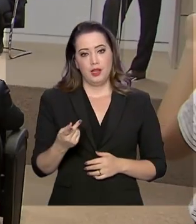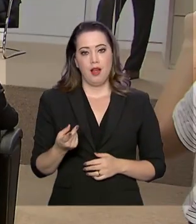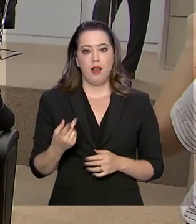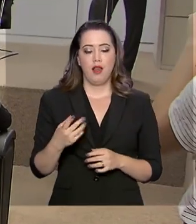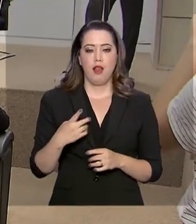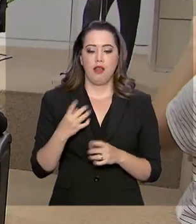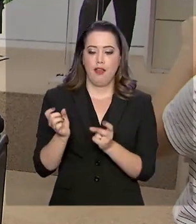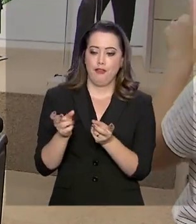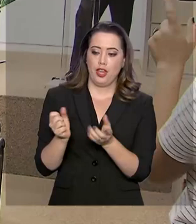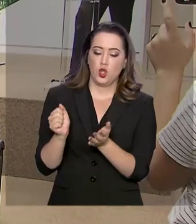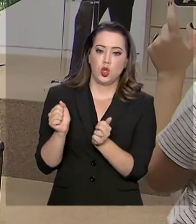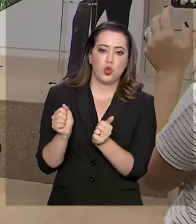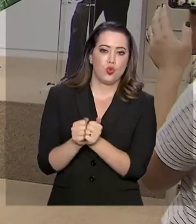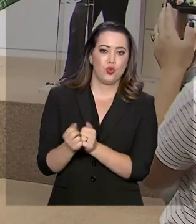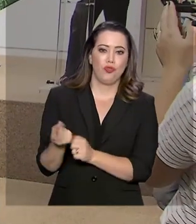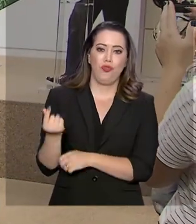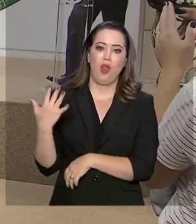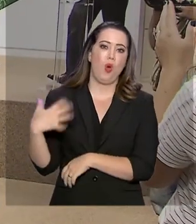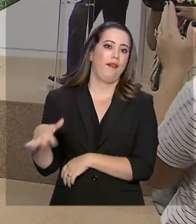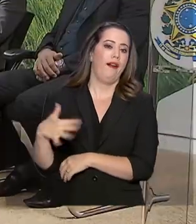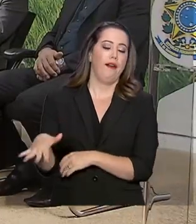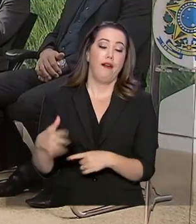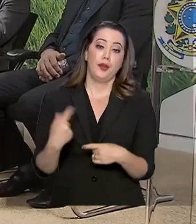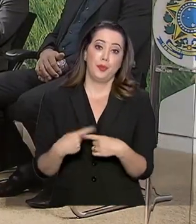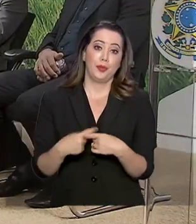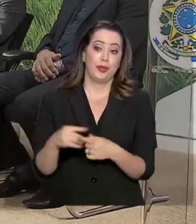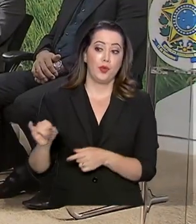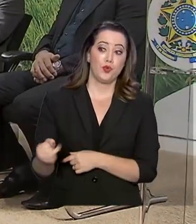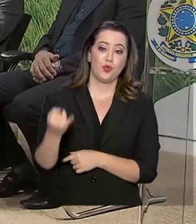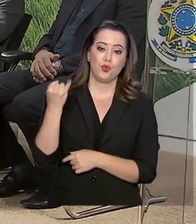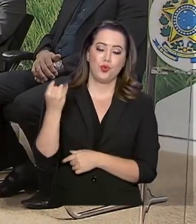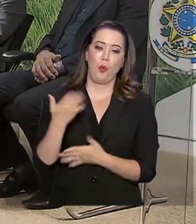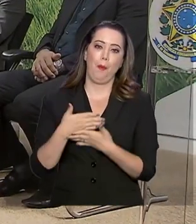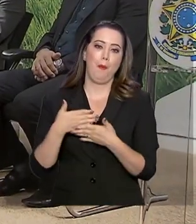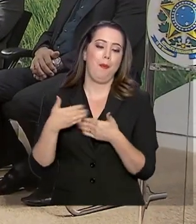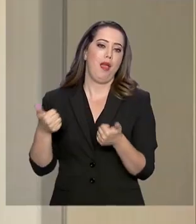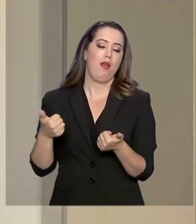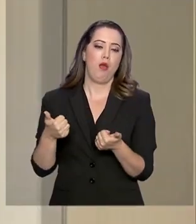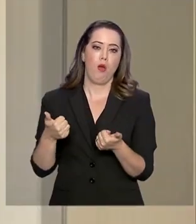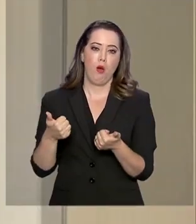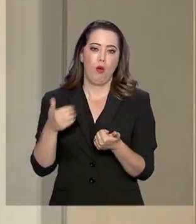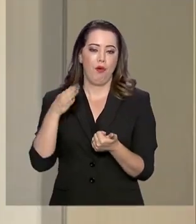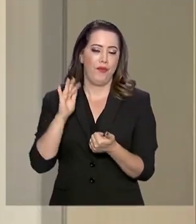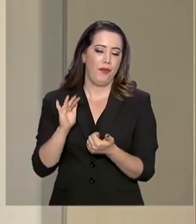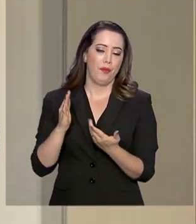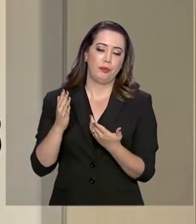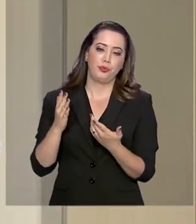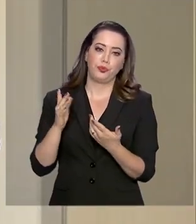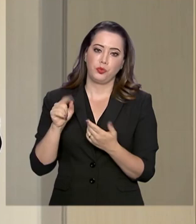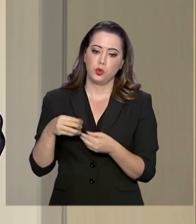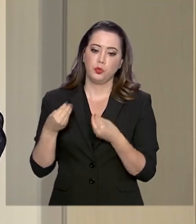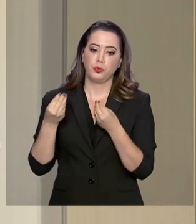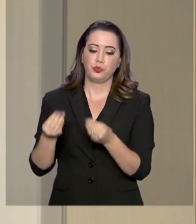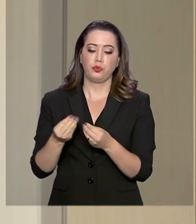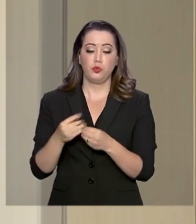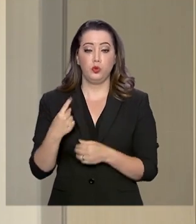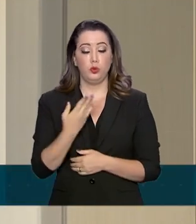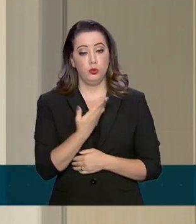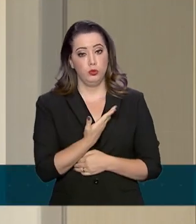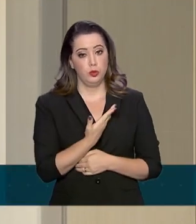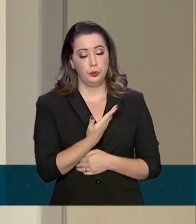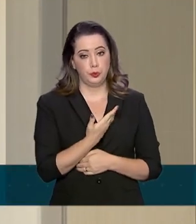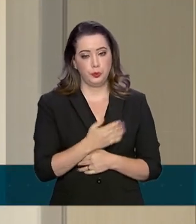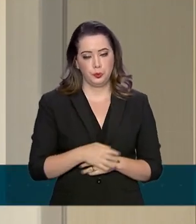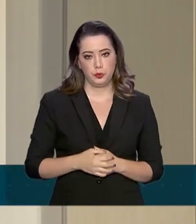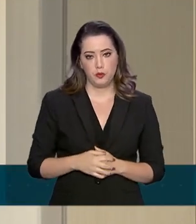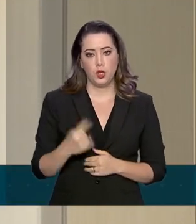e impede a oferta de taxas de juros e condições de pagamento mais acessíveis ao produtor. Com isso é que nós vamos fazer